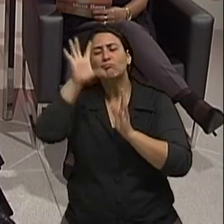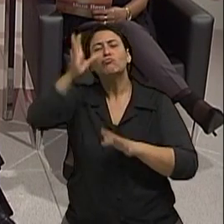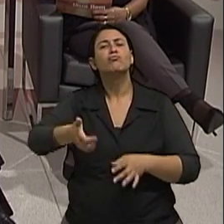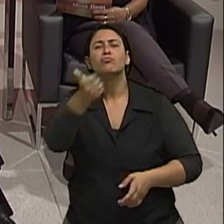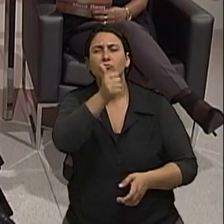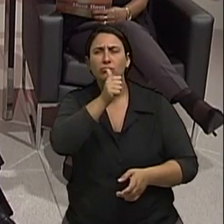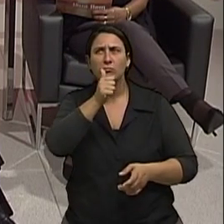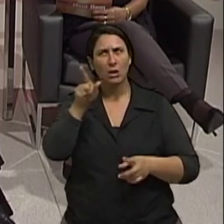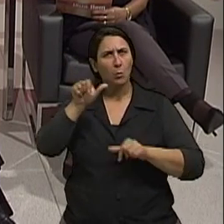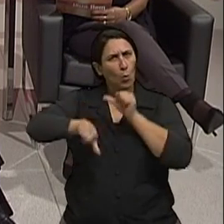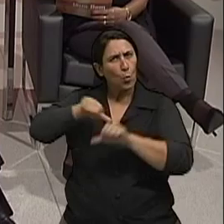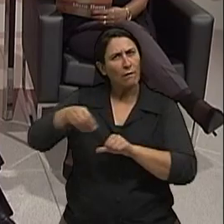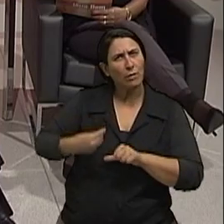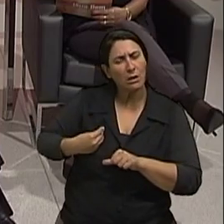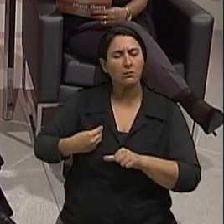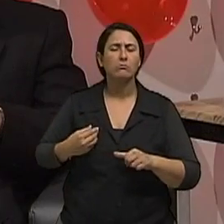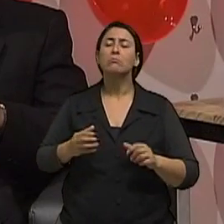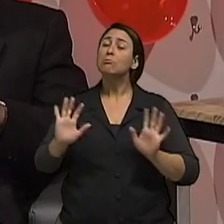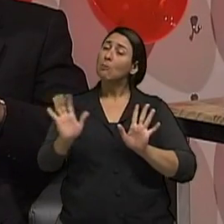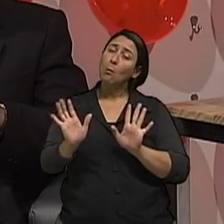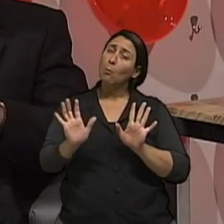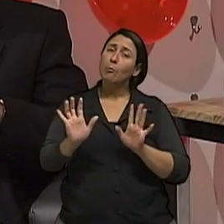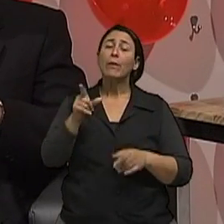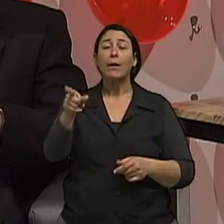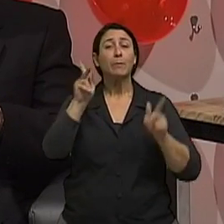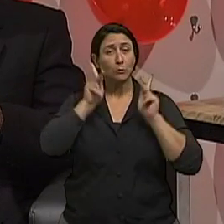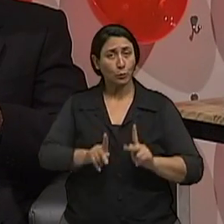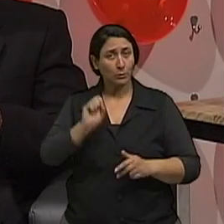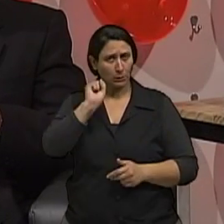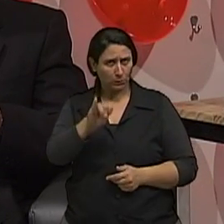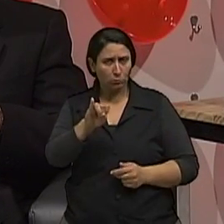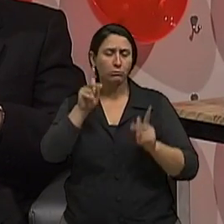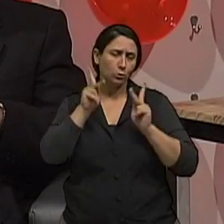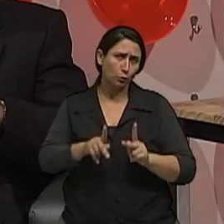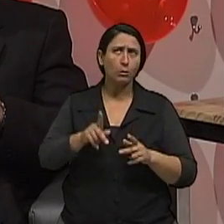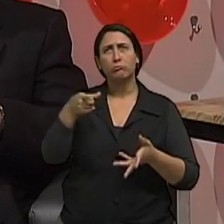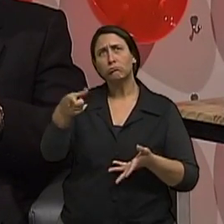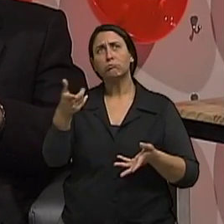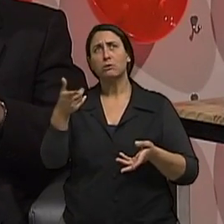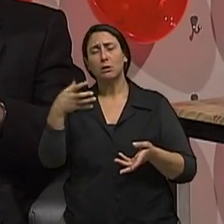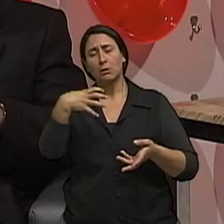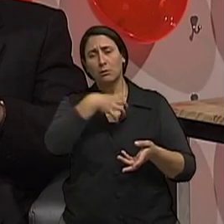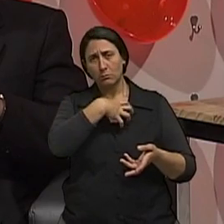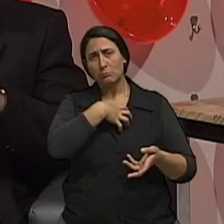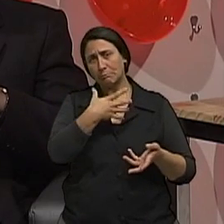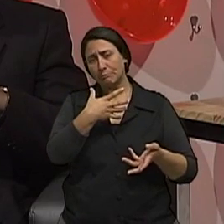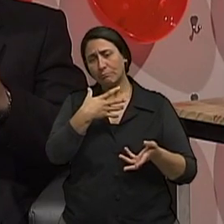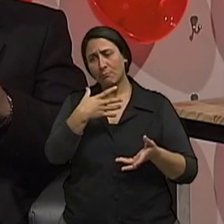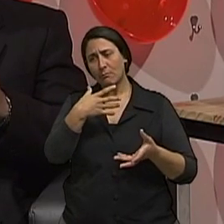Não, não faz diferença, contanto que o indivíduo se mantenha dentro do que estaria dentro